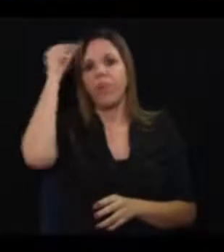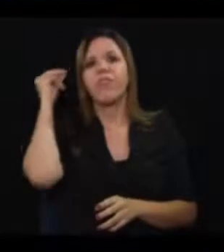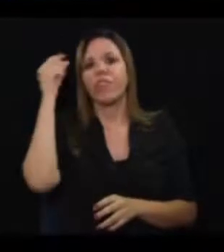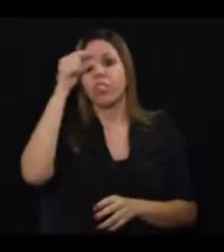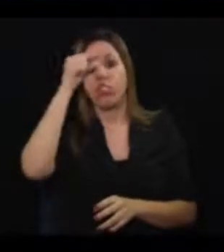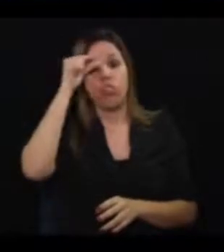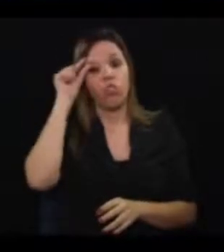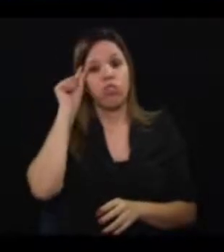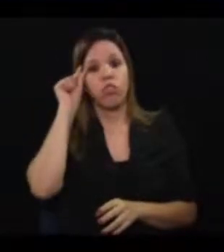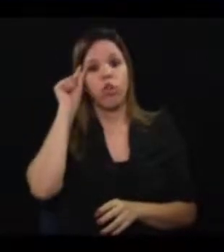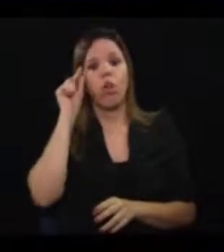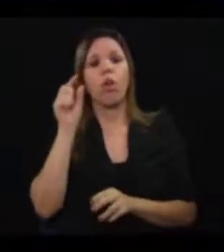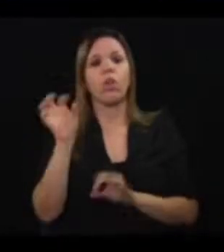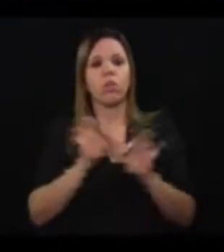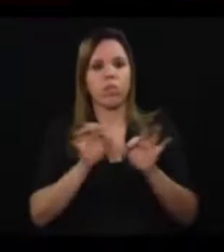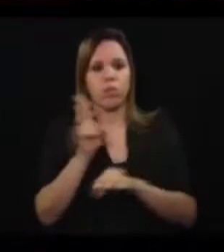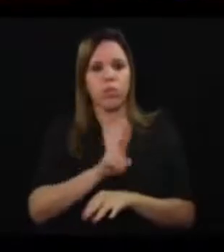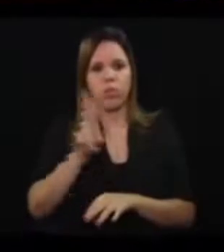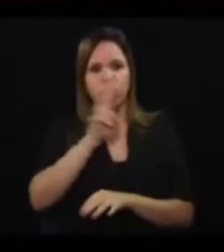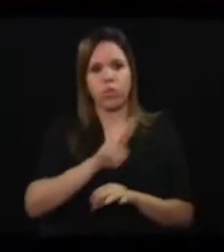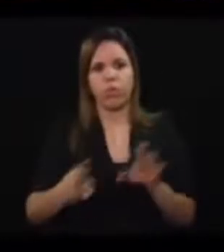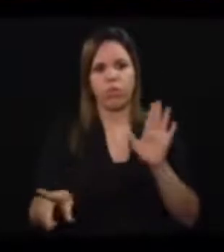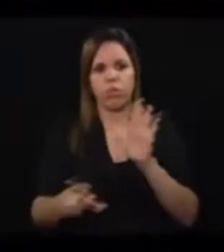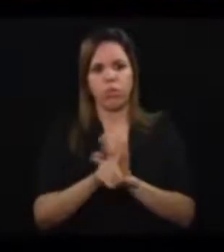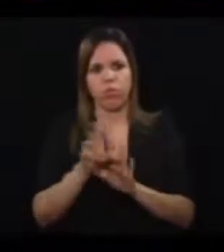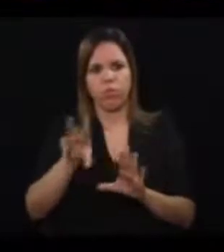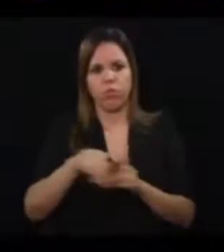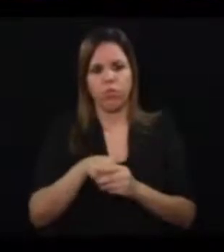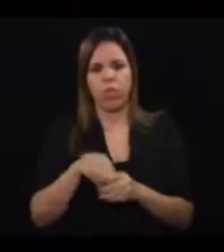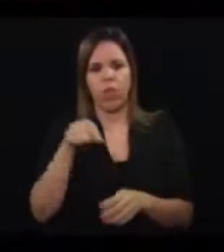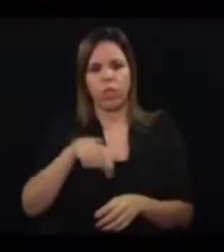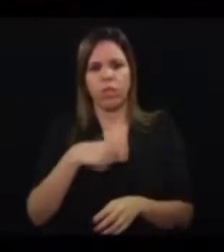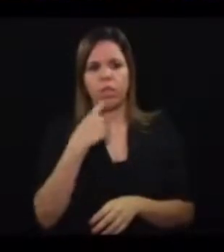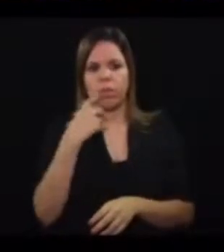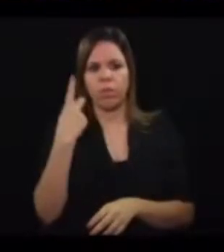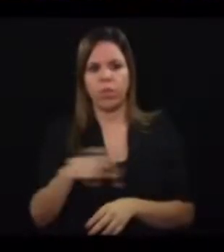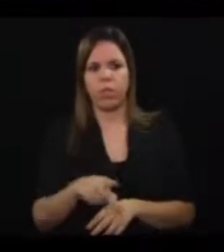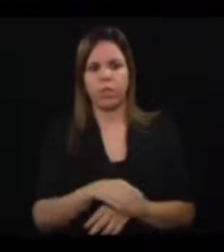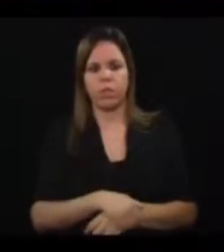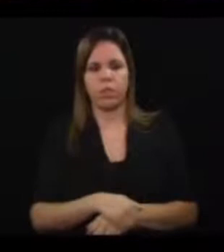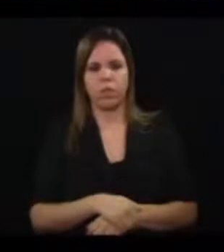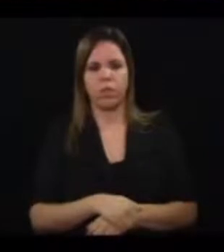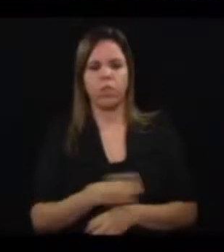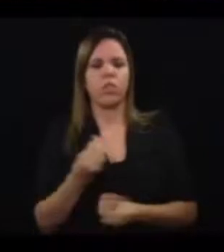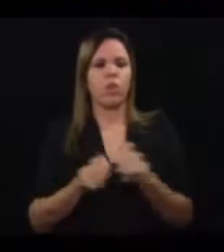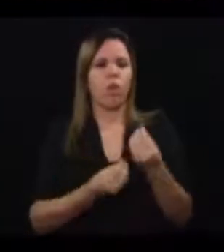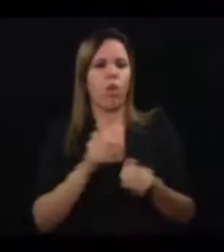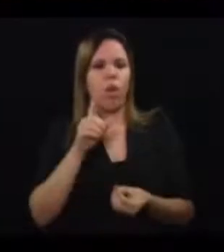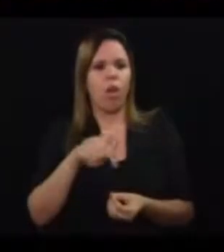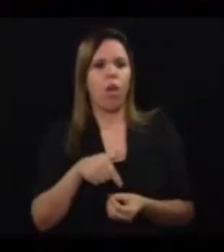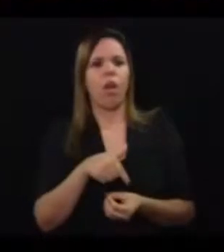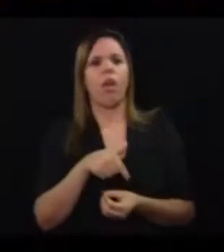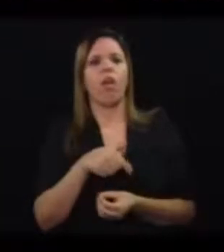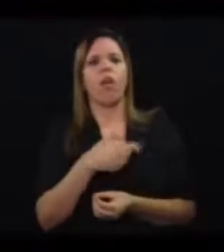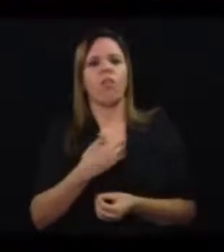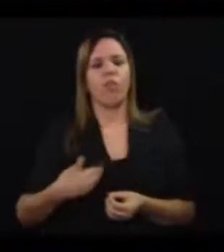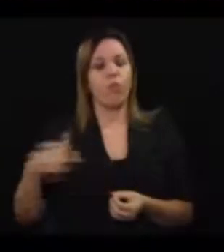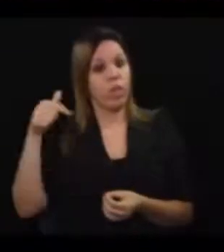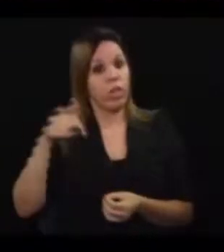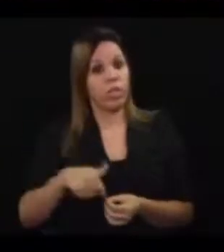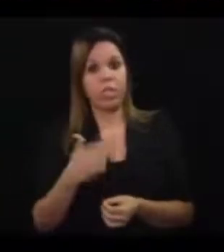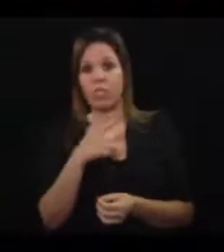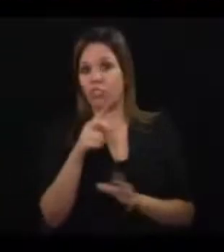patinetes e bicicletas elétricas em Campinas. De acordo com o executivo, o uso dos equipamentos, sem regras,